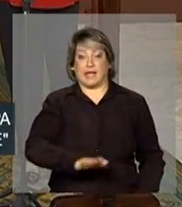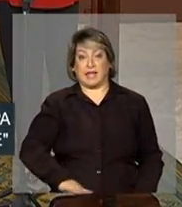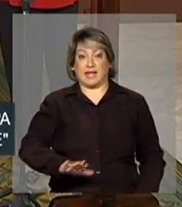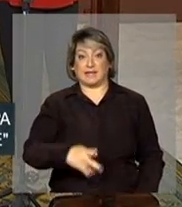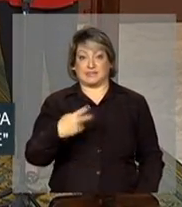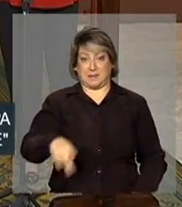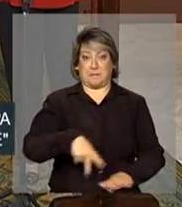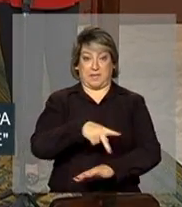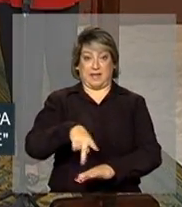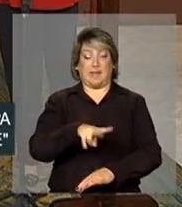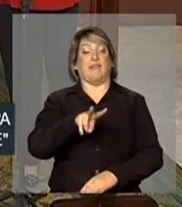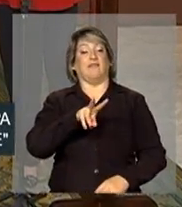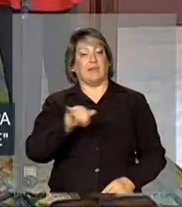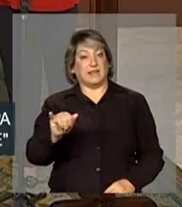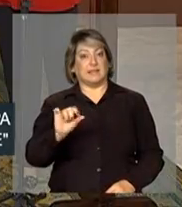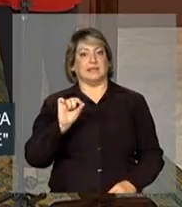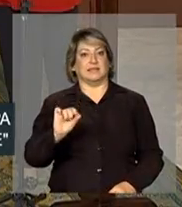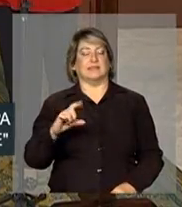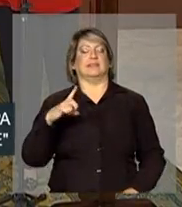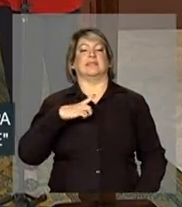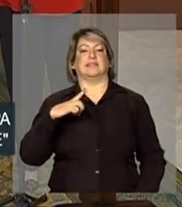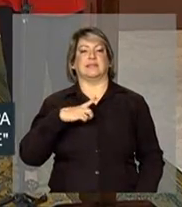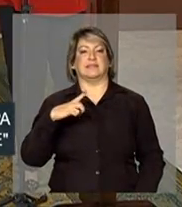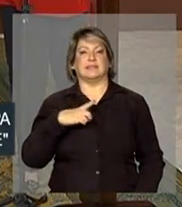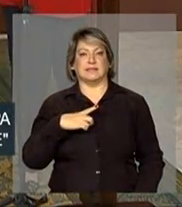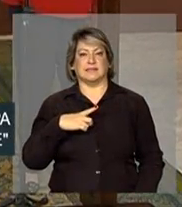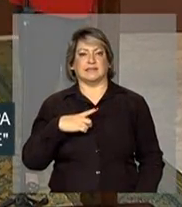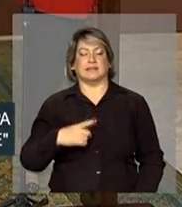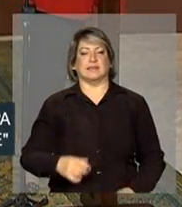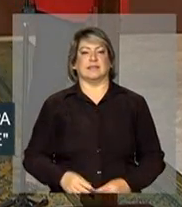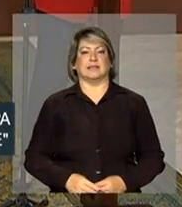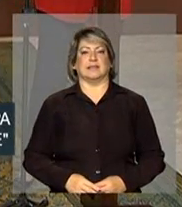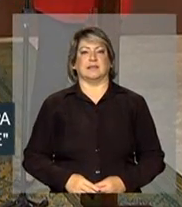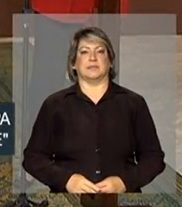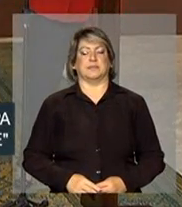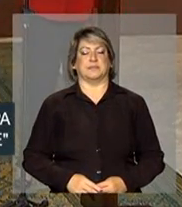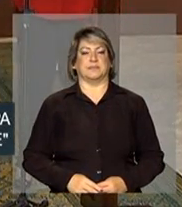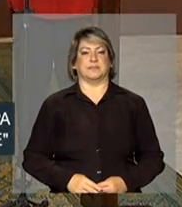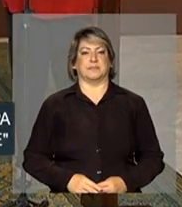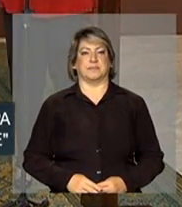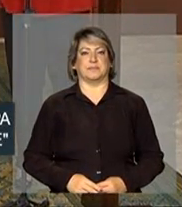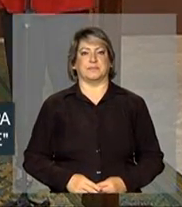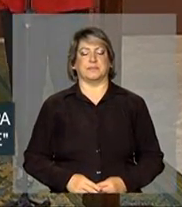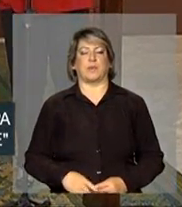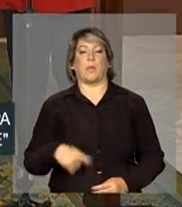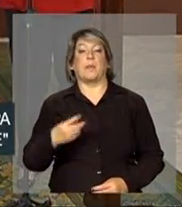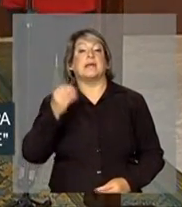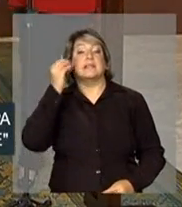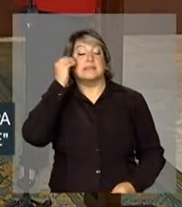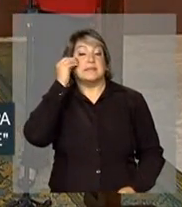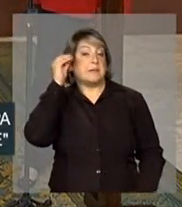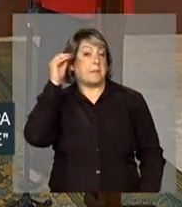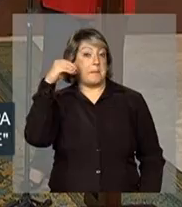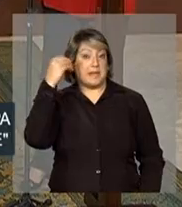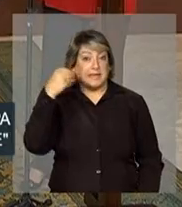desse país vão ter uma experiência